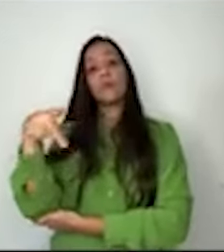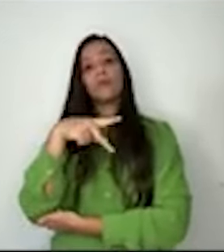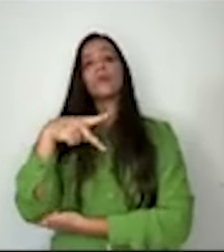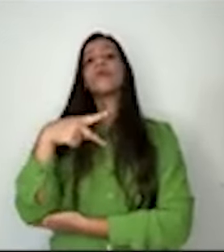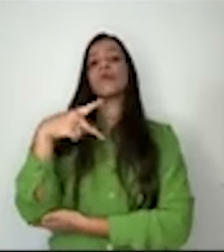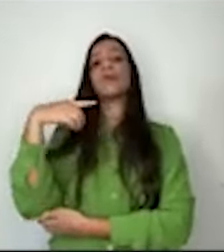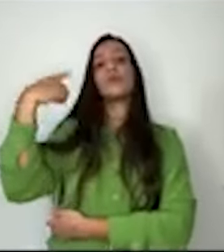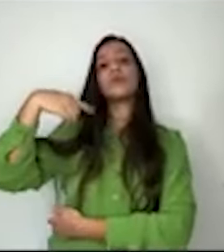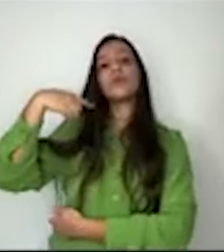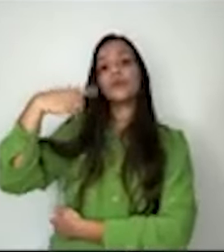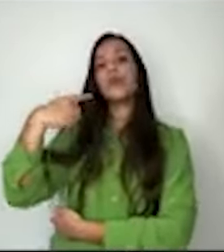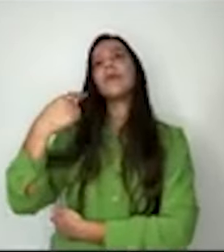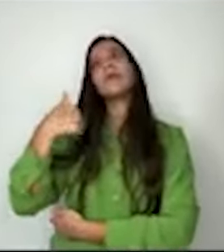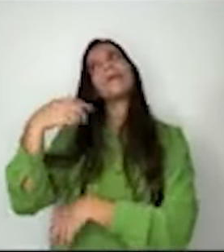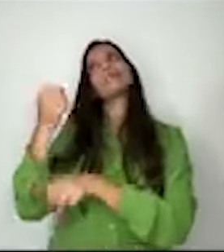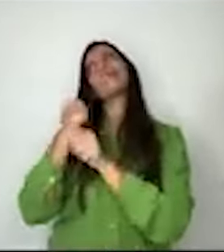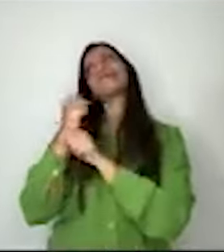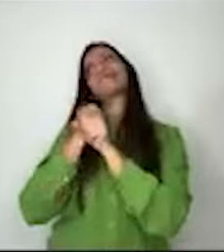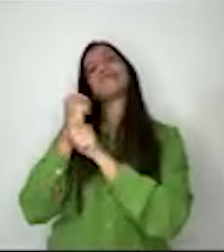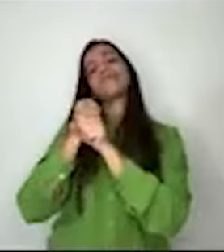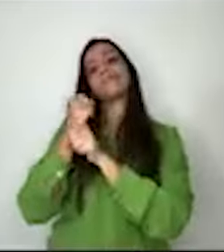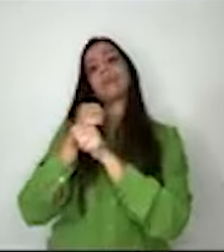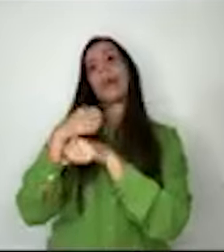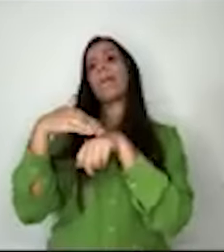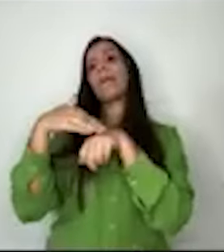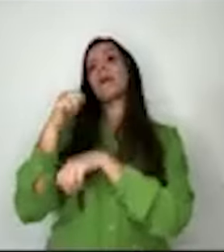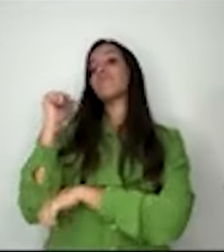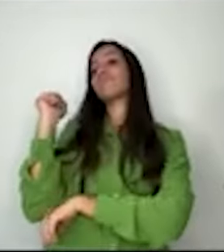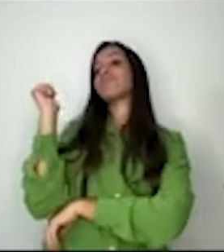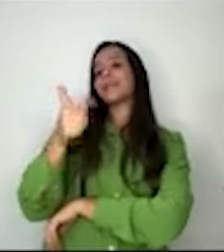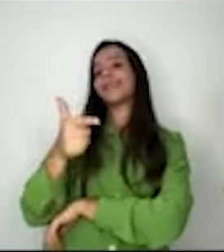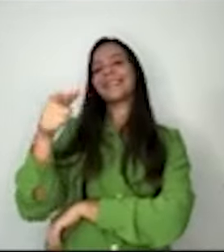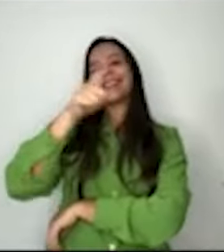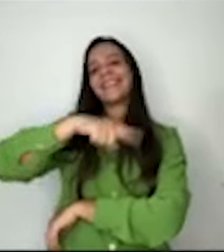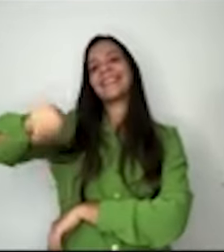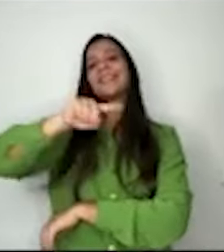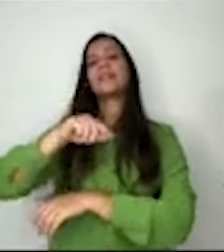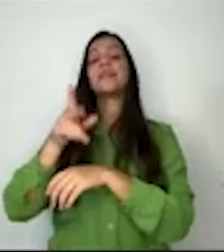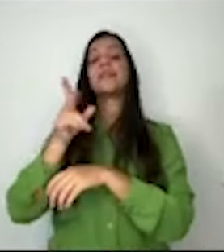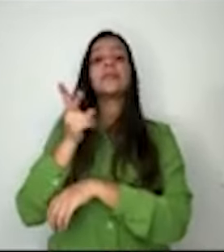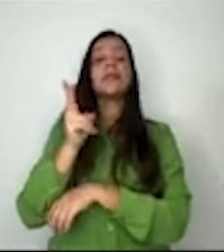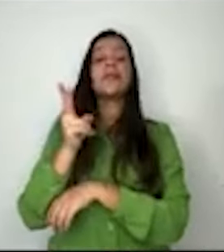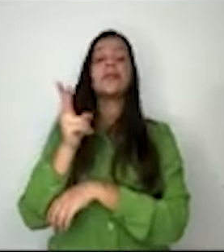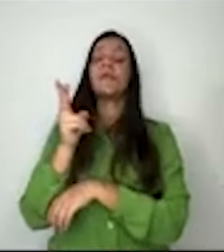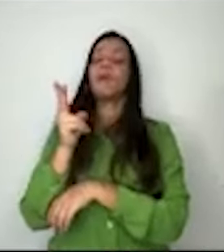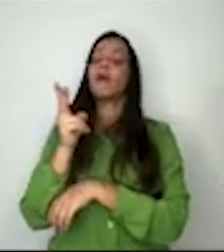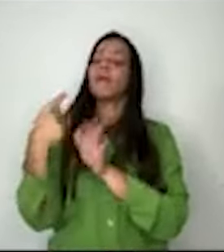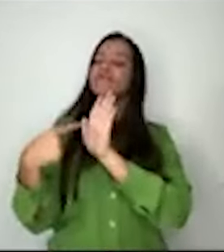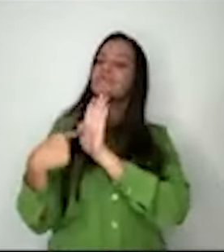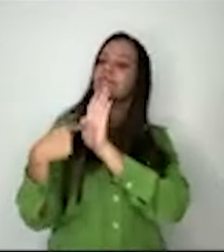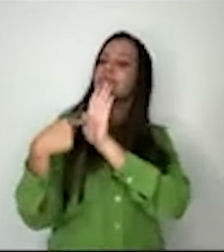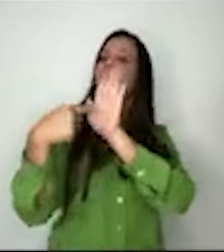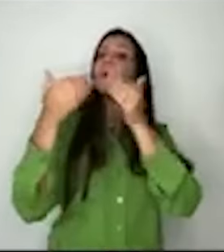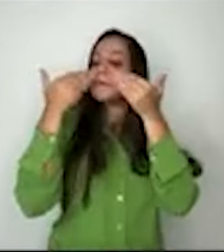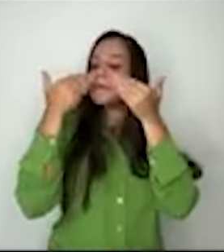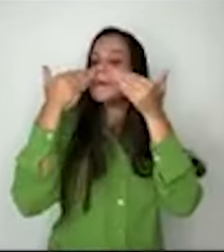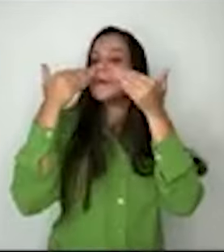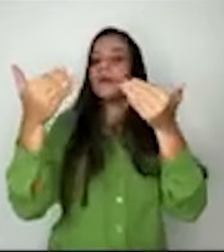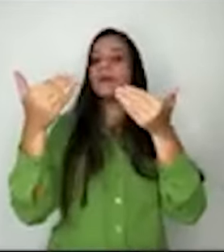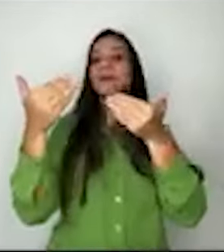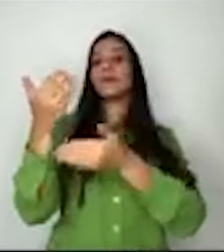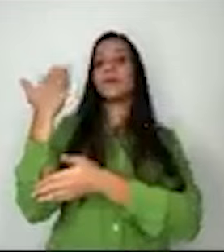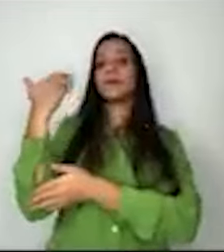maioria de vocês tem de idade. E eu sempre gosto de me apresentar, porque a mim me passou de estar com a minha mulher num restaurante